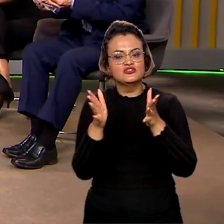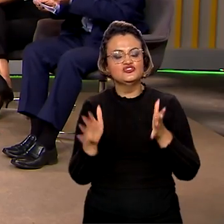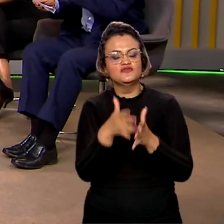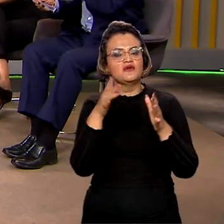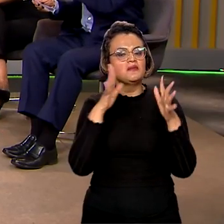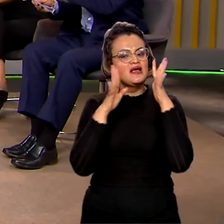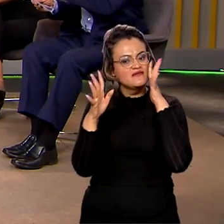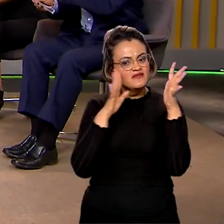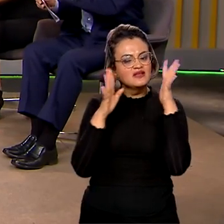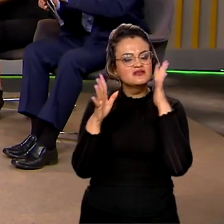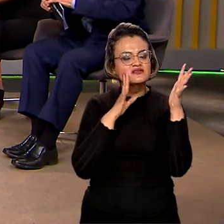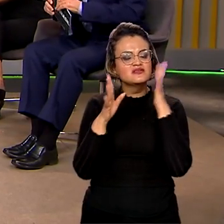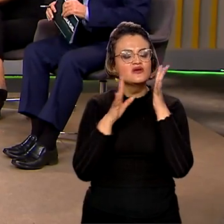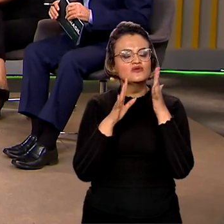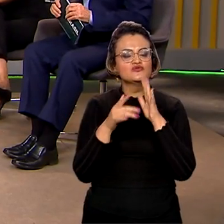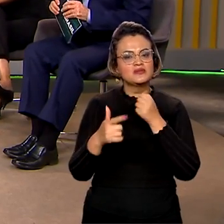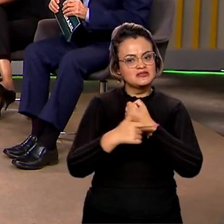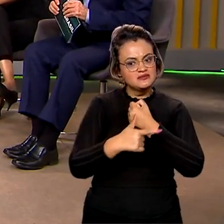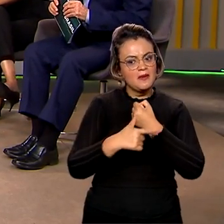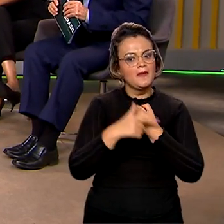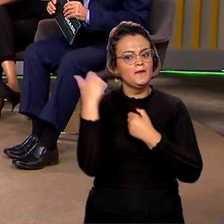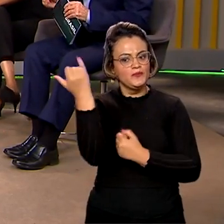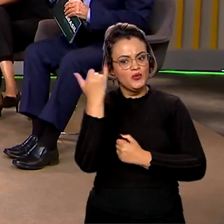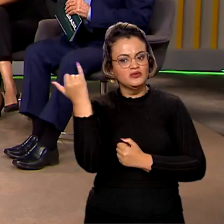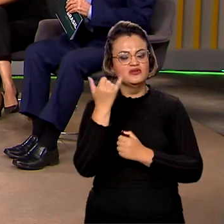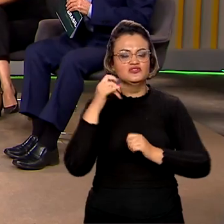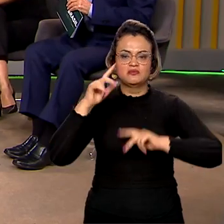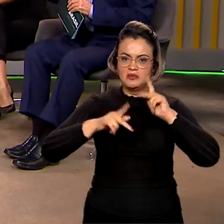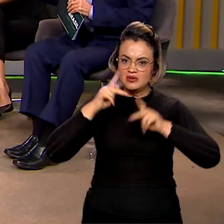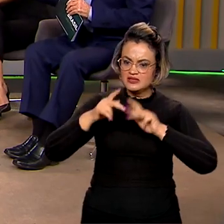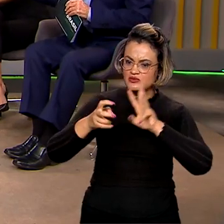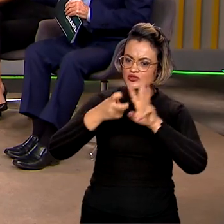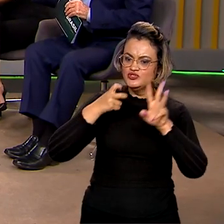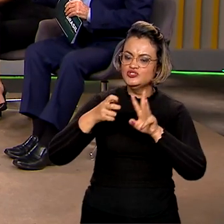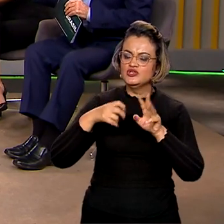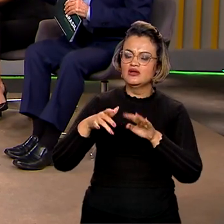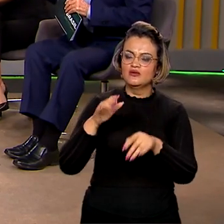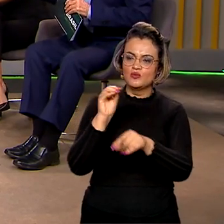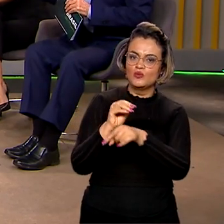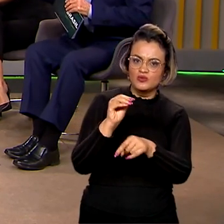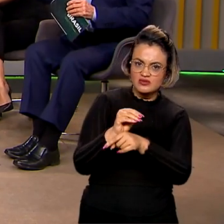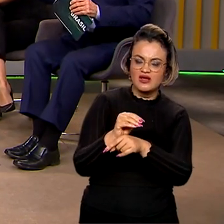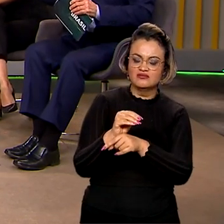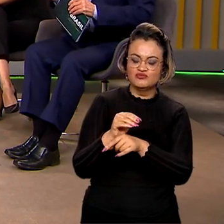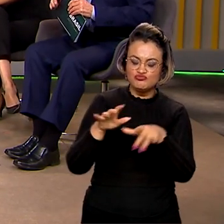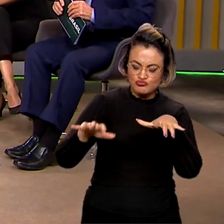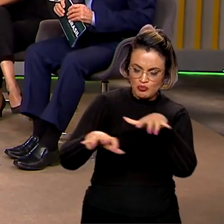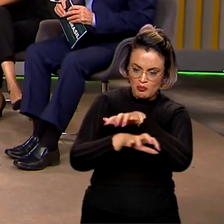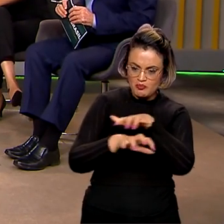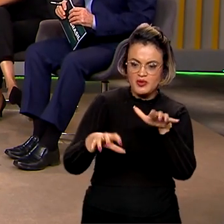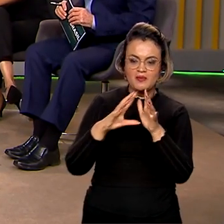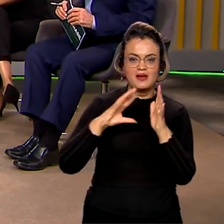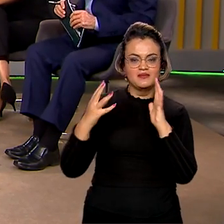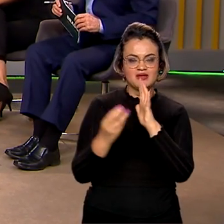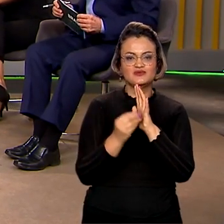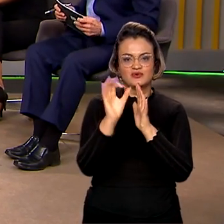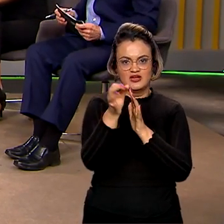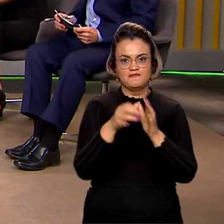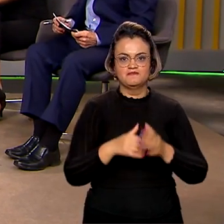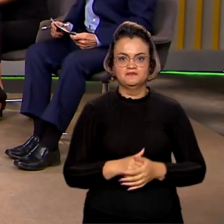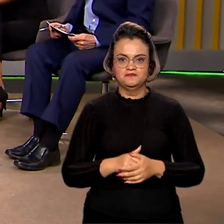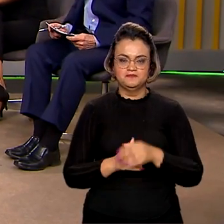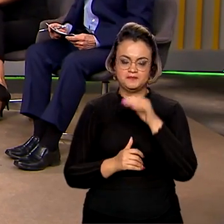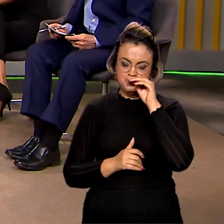reflexão sobre esse papel importante dos povos indígenas na manutenção de um bioma tão importante para o mundo todo, que é a Amazônia?